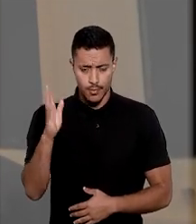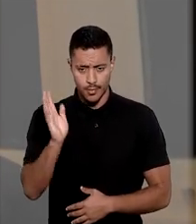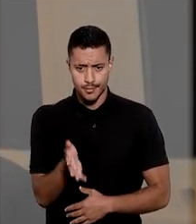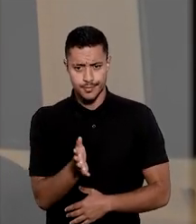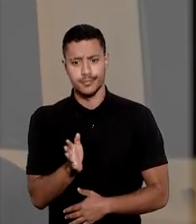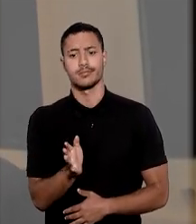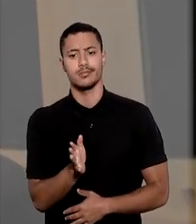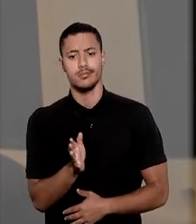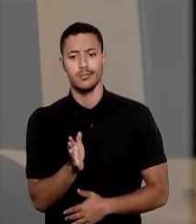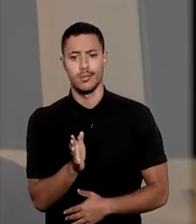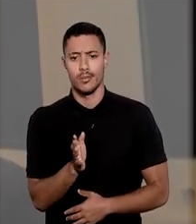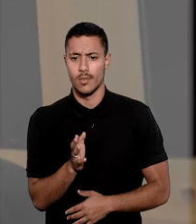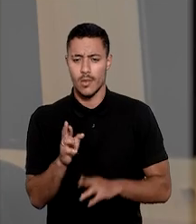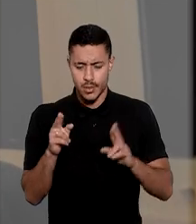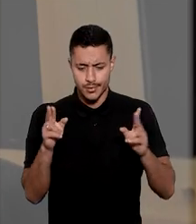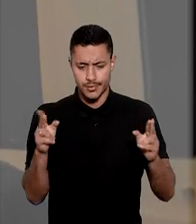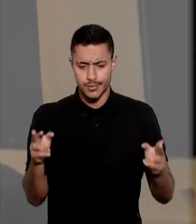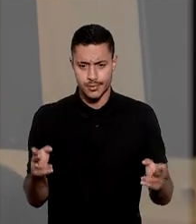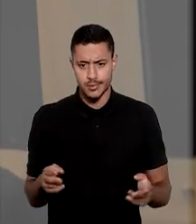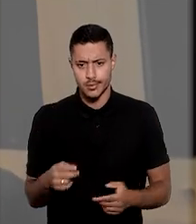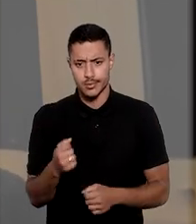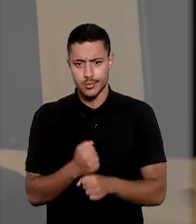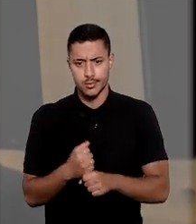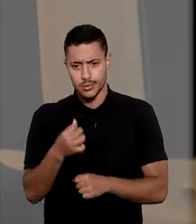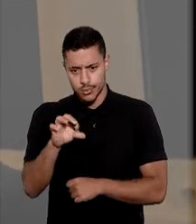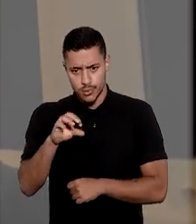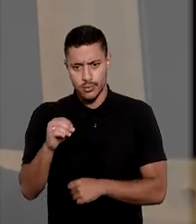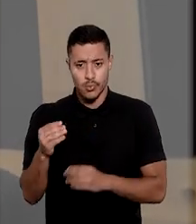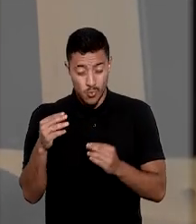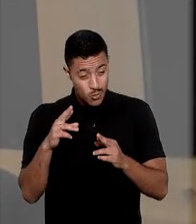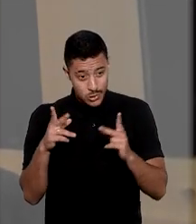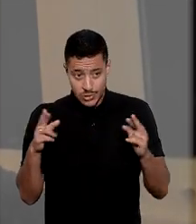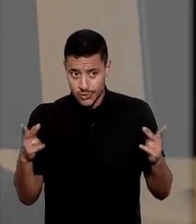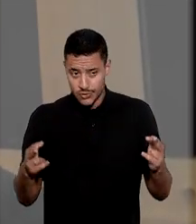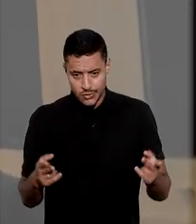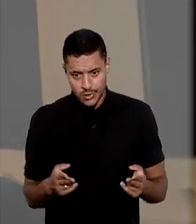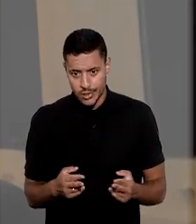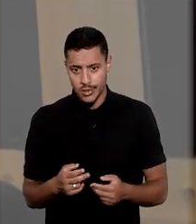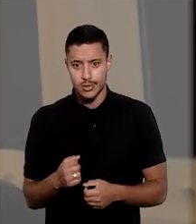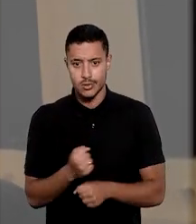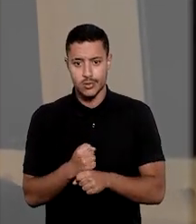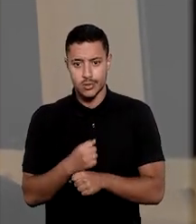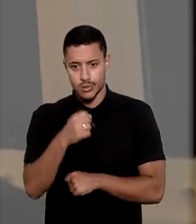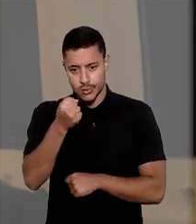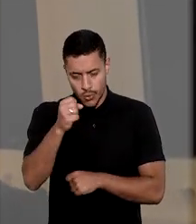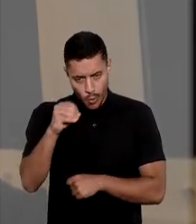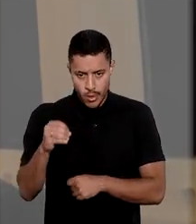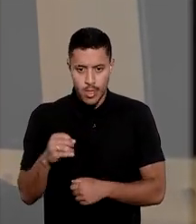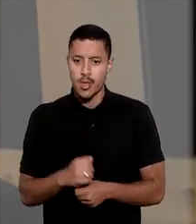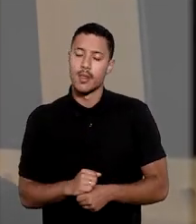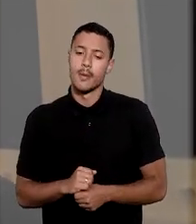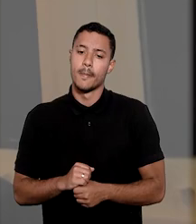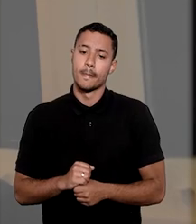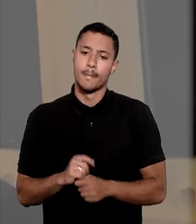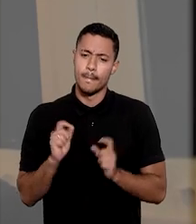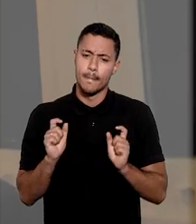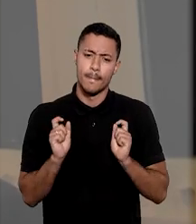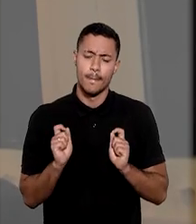já era um pouco diferente dos anos 90, muito diferente, dos anos 80, 90, em que